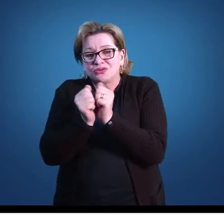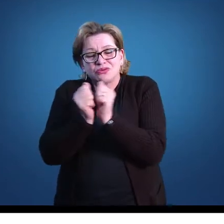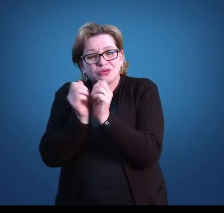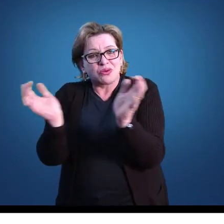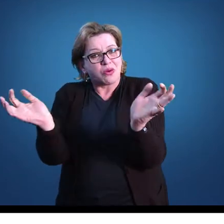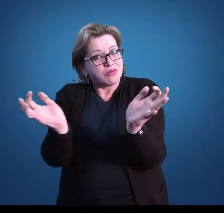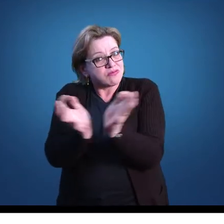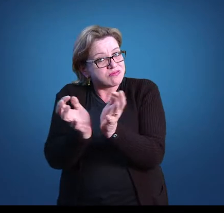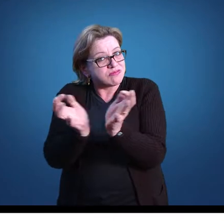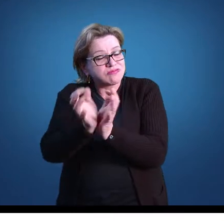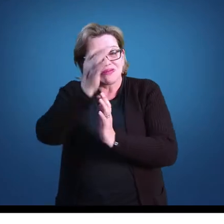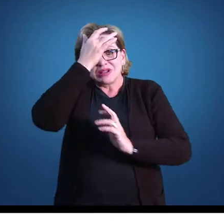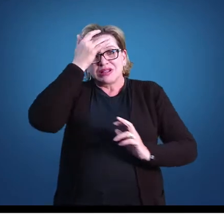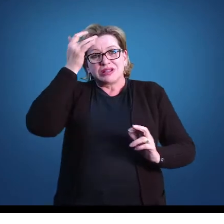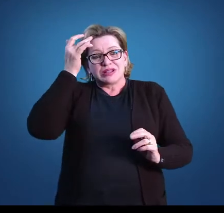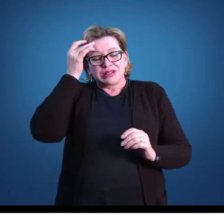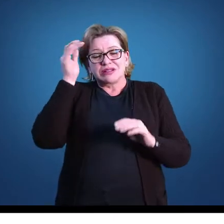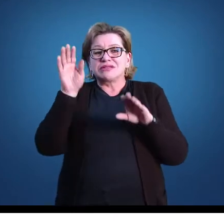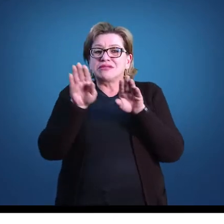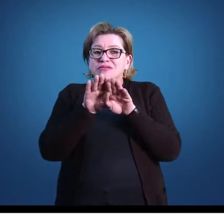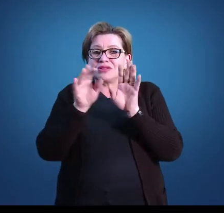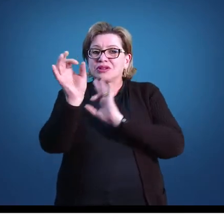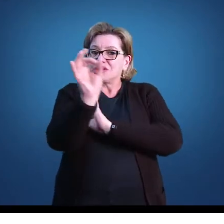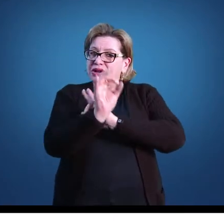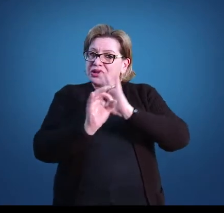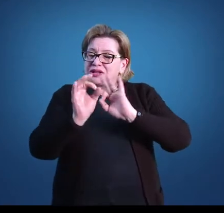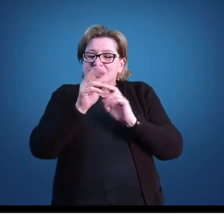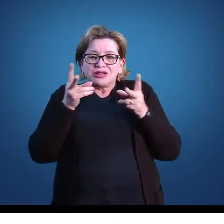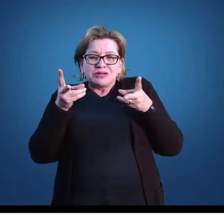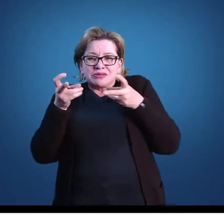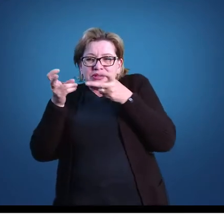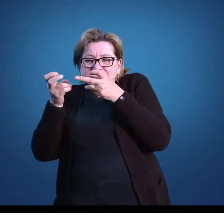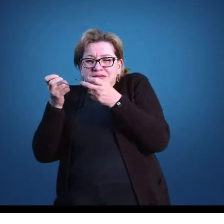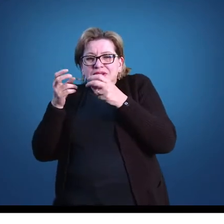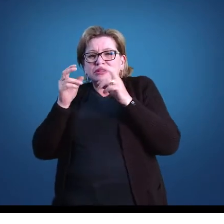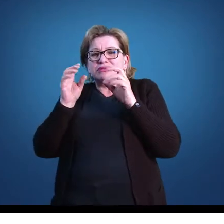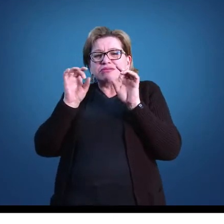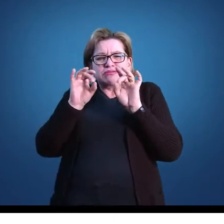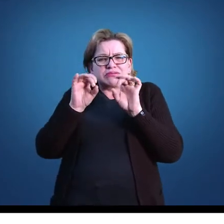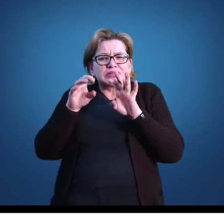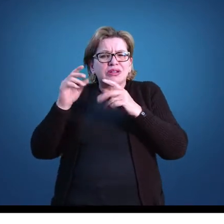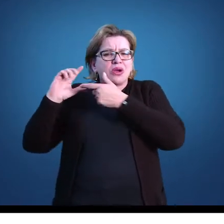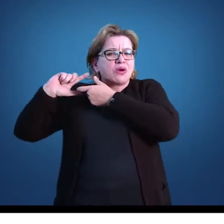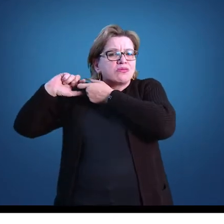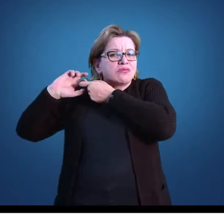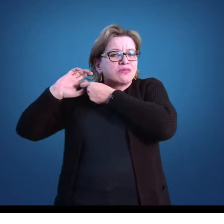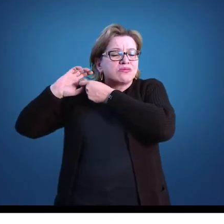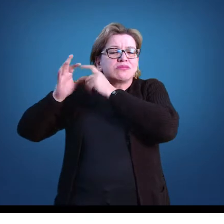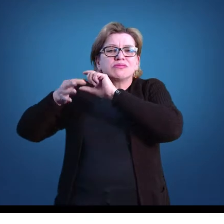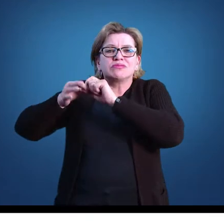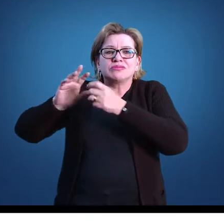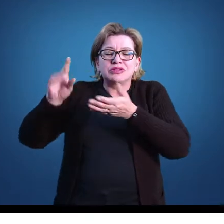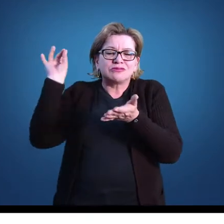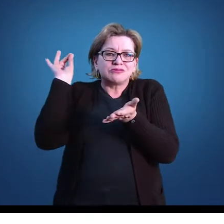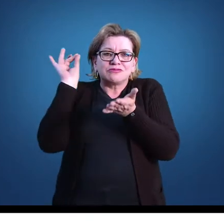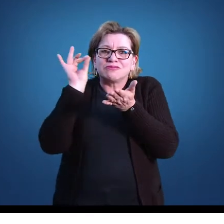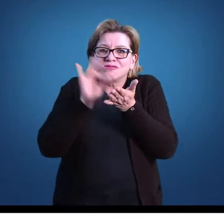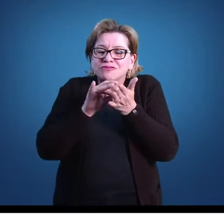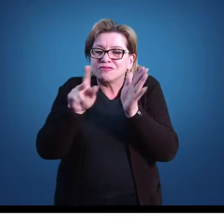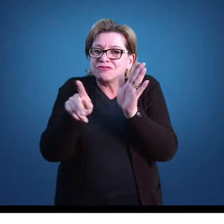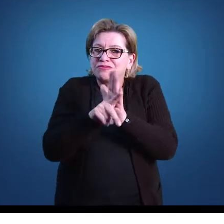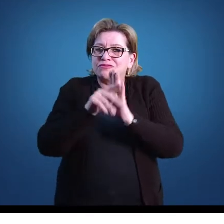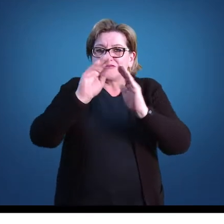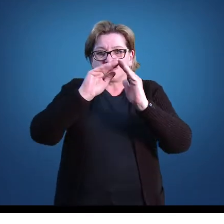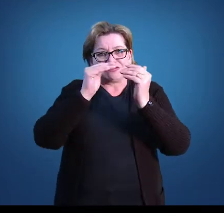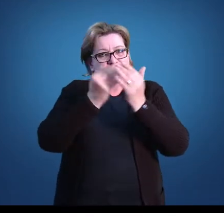escolar, e ele é elaborado a partir das especificidades do contexto no qual essa escola se encontra. Então, cada instituição